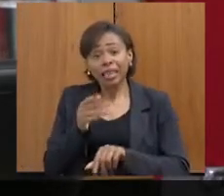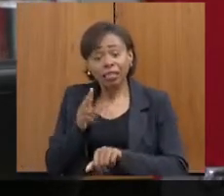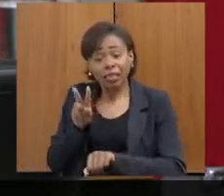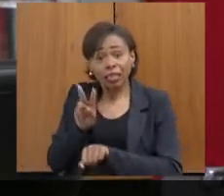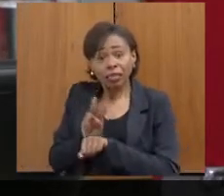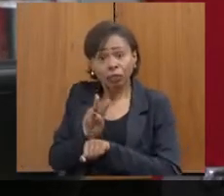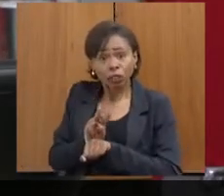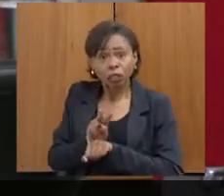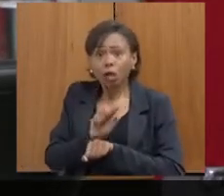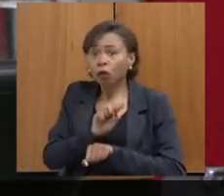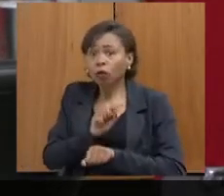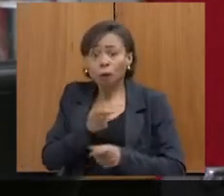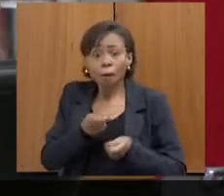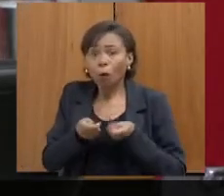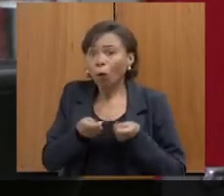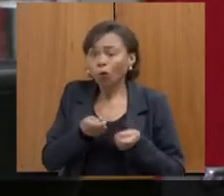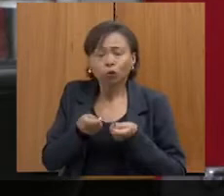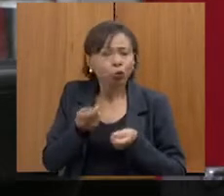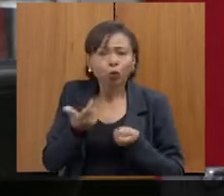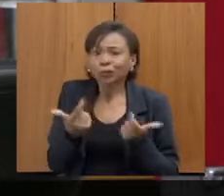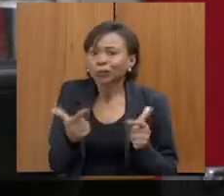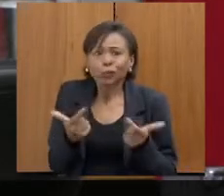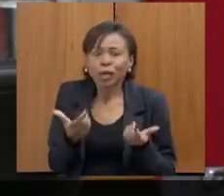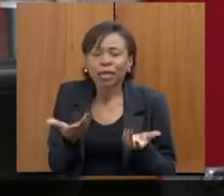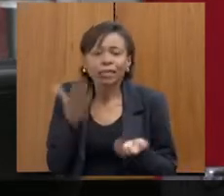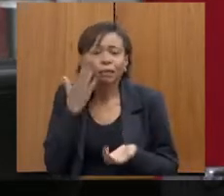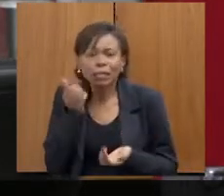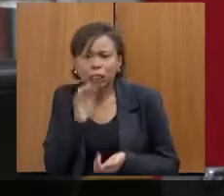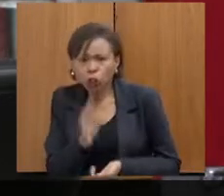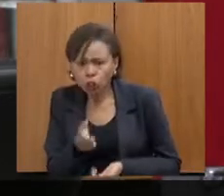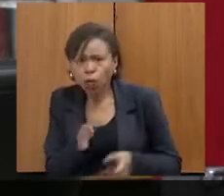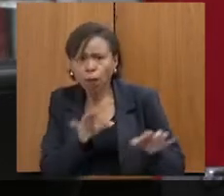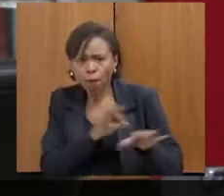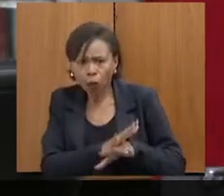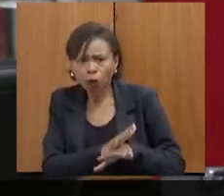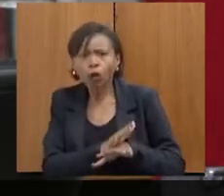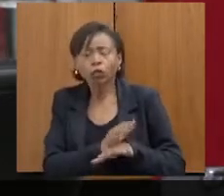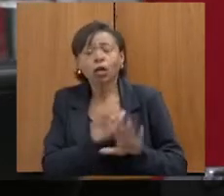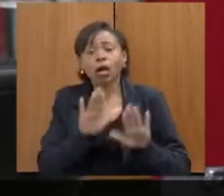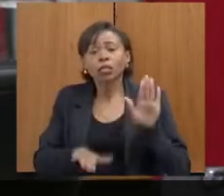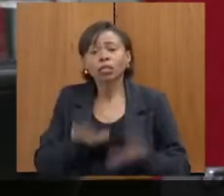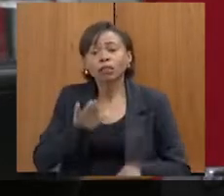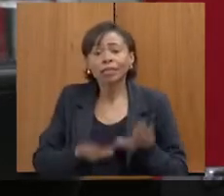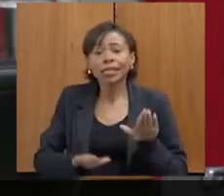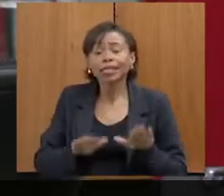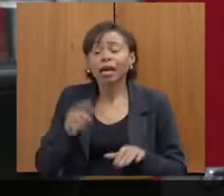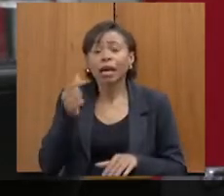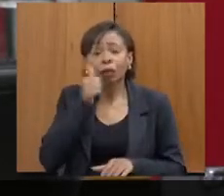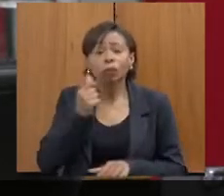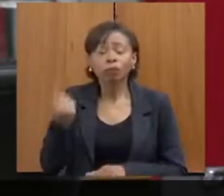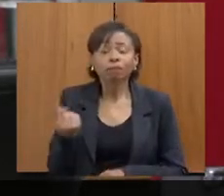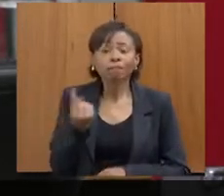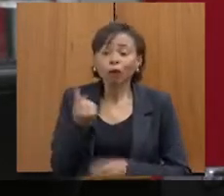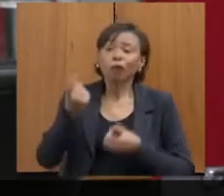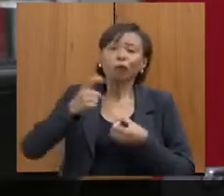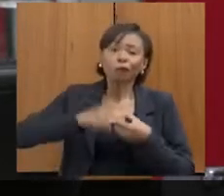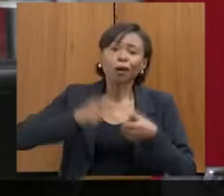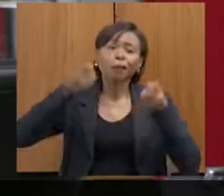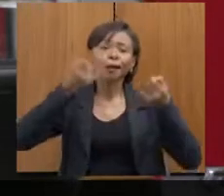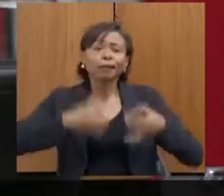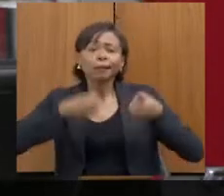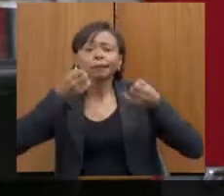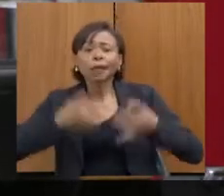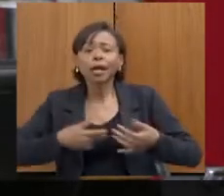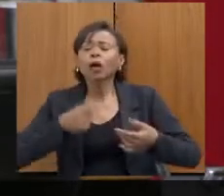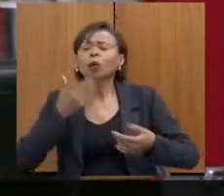deferido ou não, se foi revogado, se tem prazo. quando essa mulher comparece novamente para narrar, por exemplo, um descumprimento de medidas,